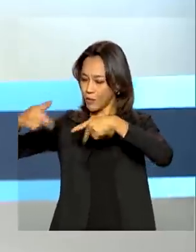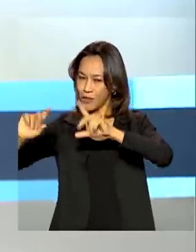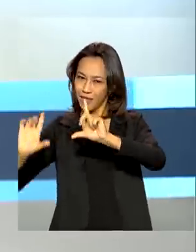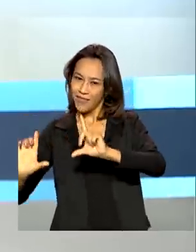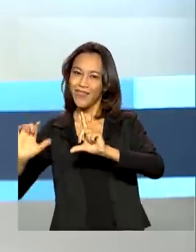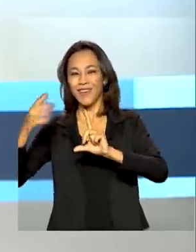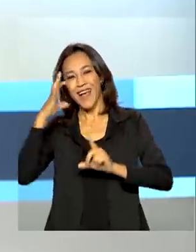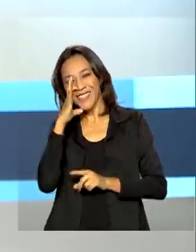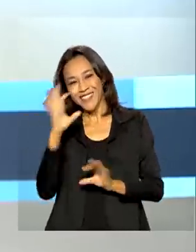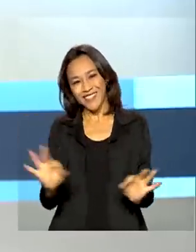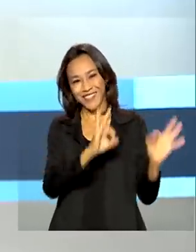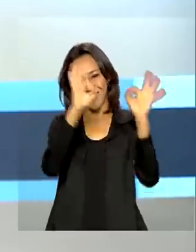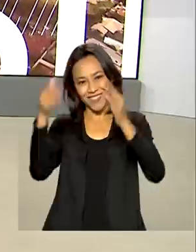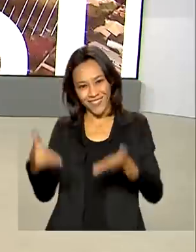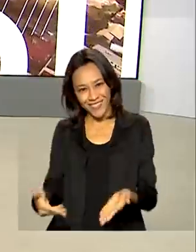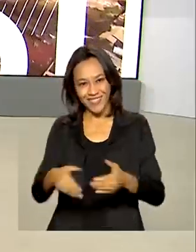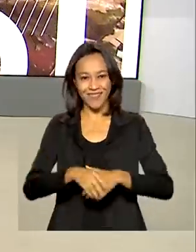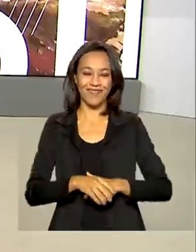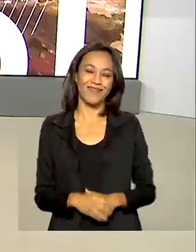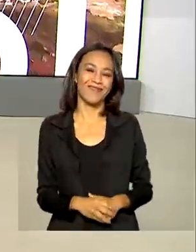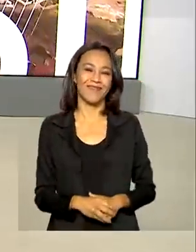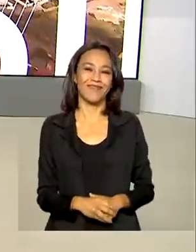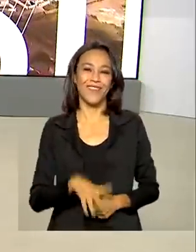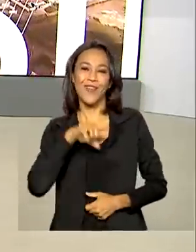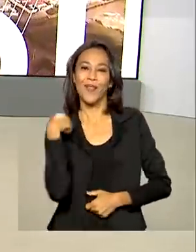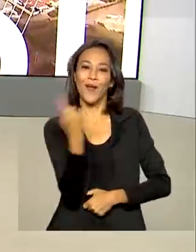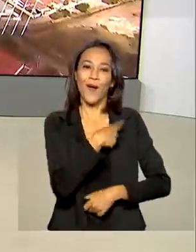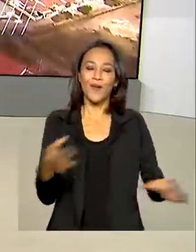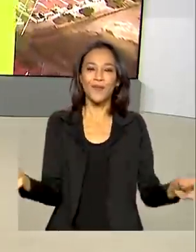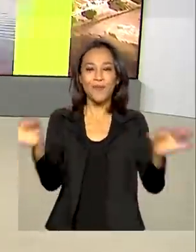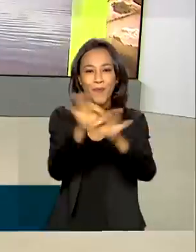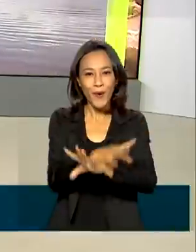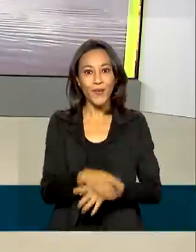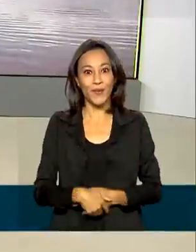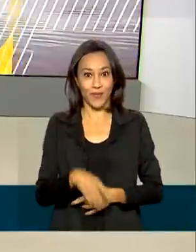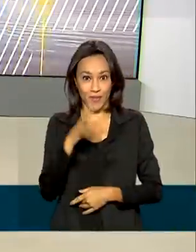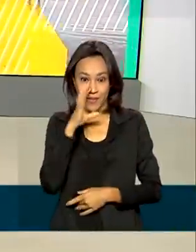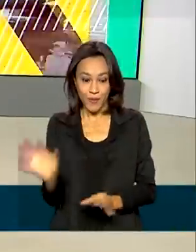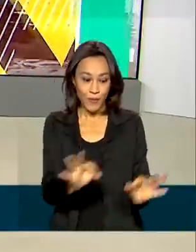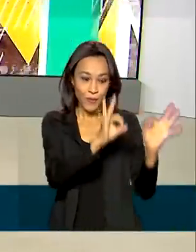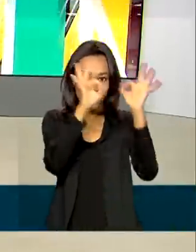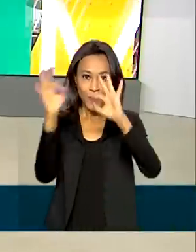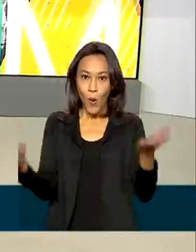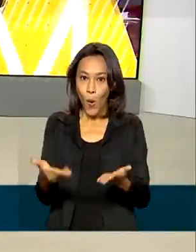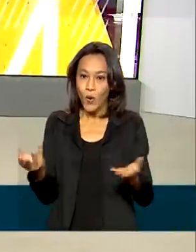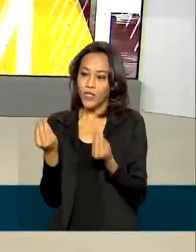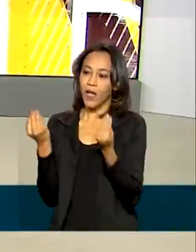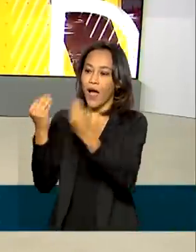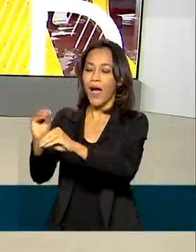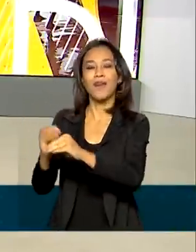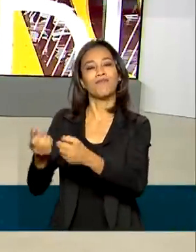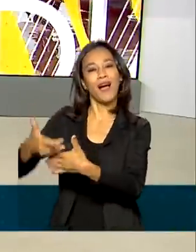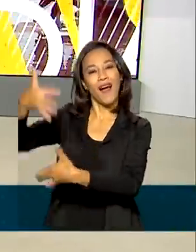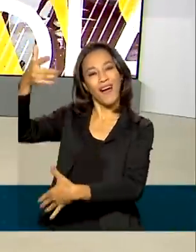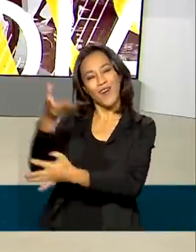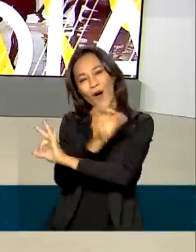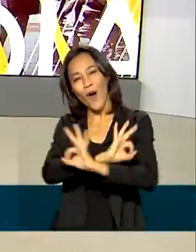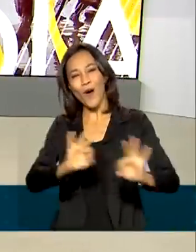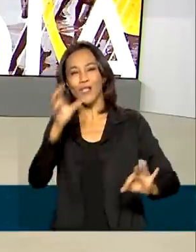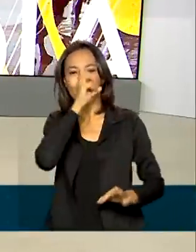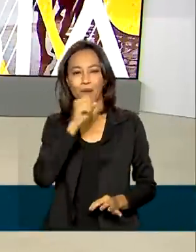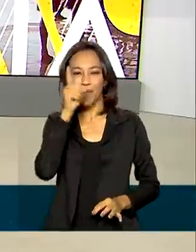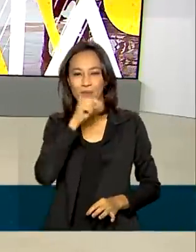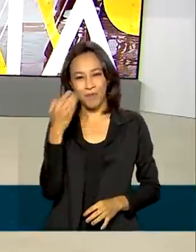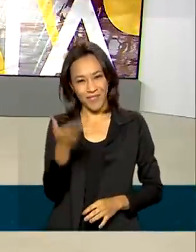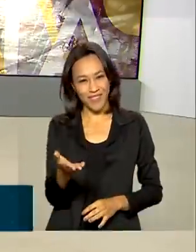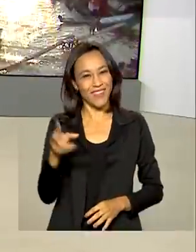sintonizados na emissora. O Brasil em Dia termina aqui. As reportagens de hoje estão nas nossas redes sociais. Ótimo fim de